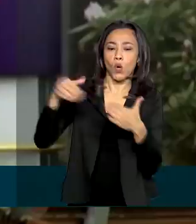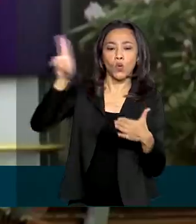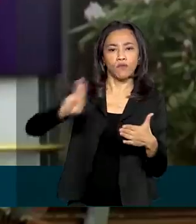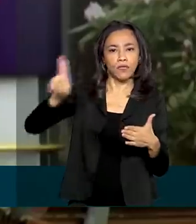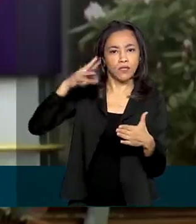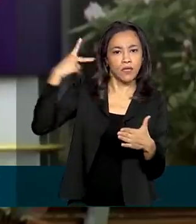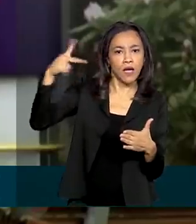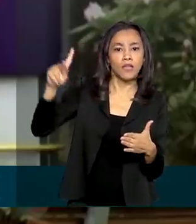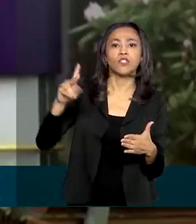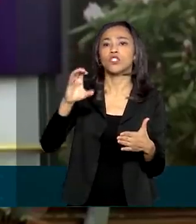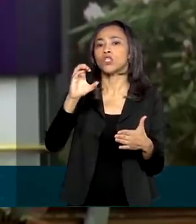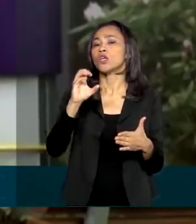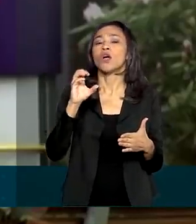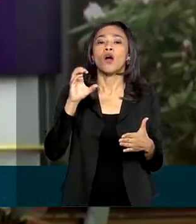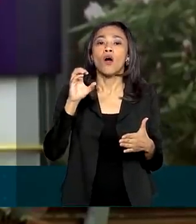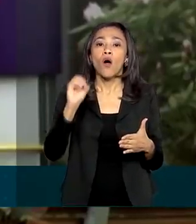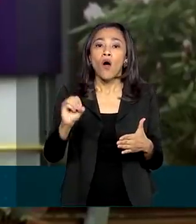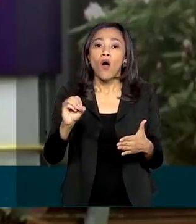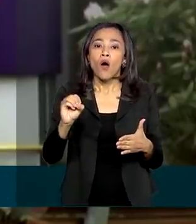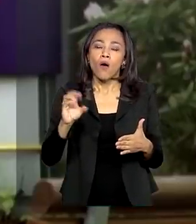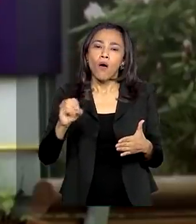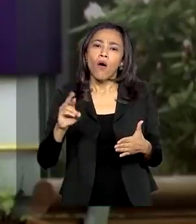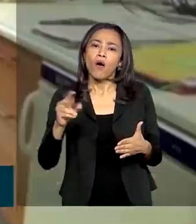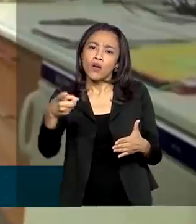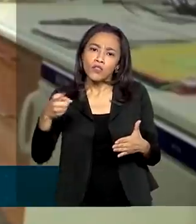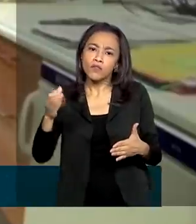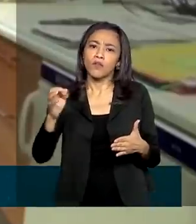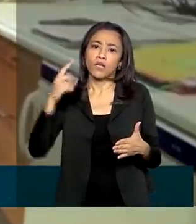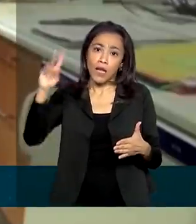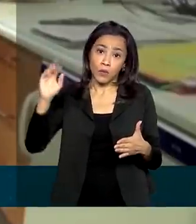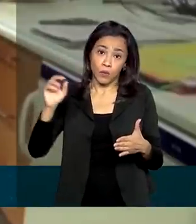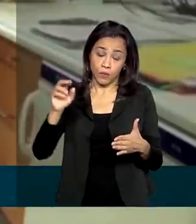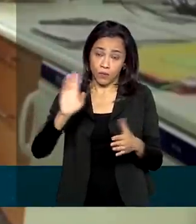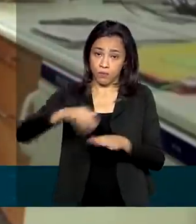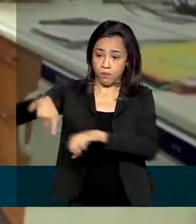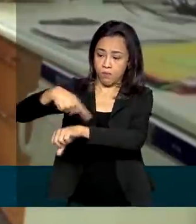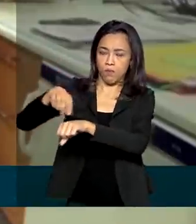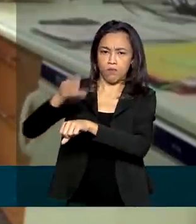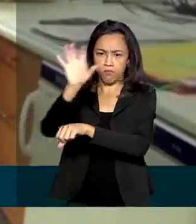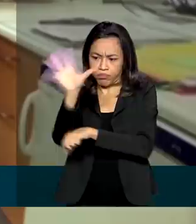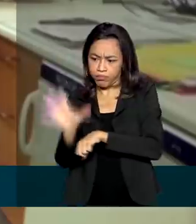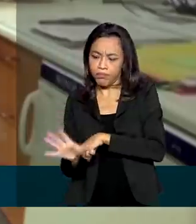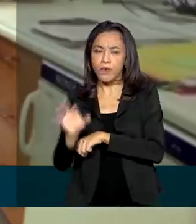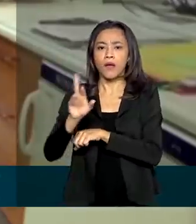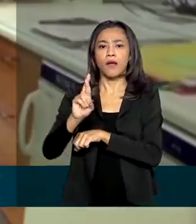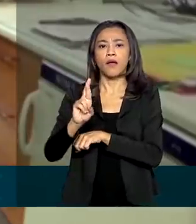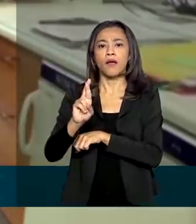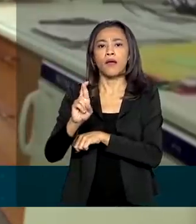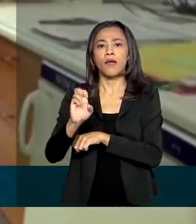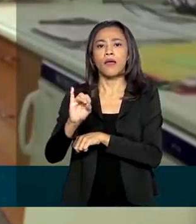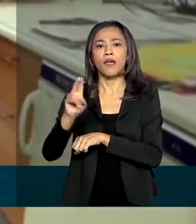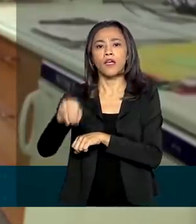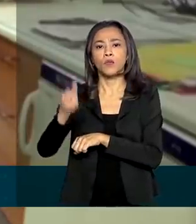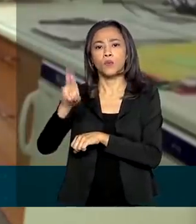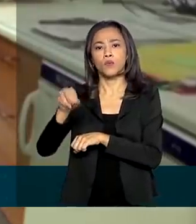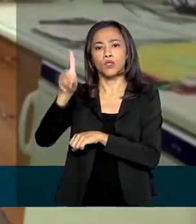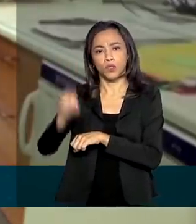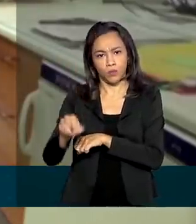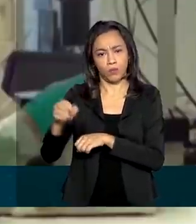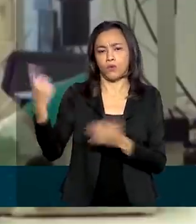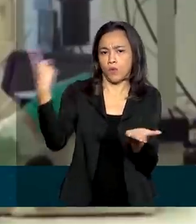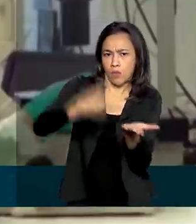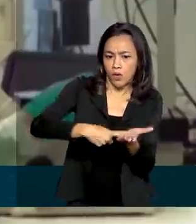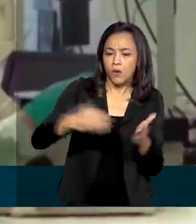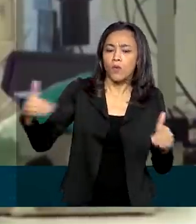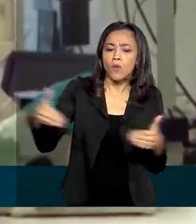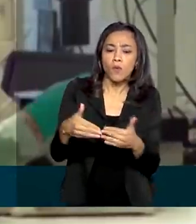Oxford e o Laboratório AstraZeneca no Reino Unido prevê a transferência de tecnologia de formulação em base